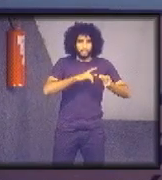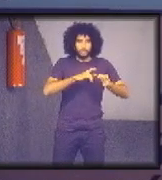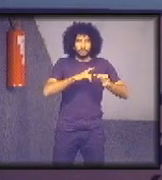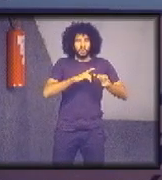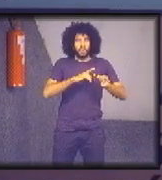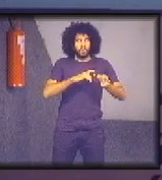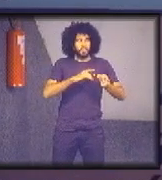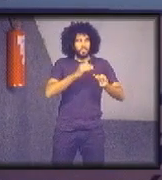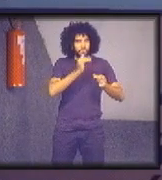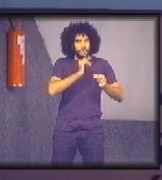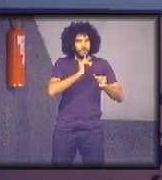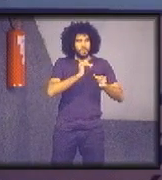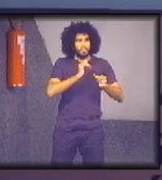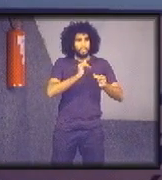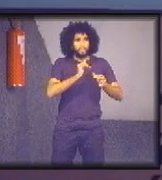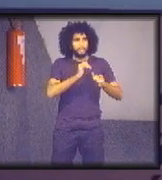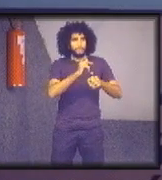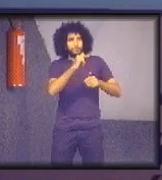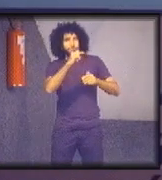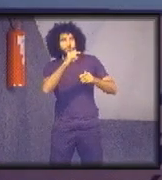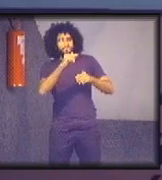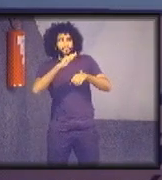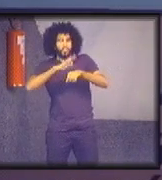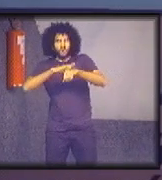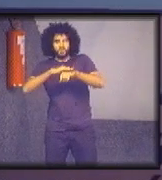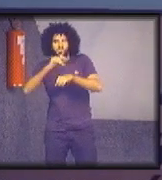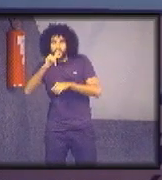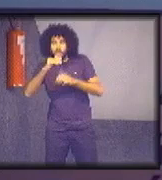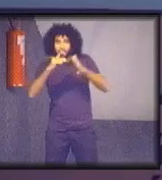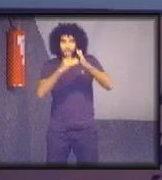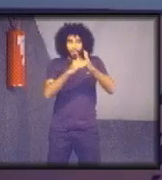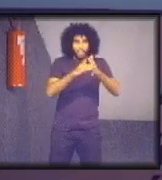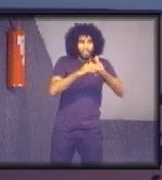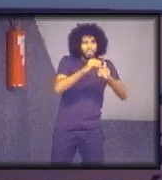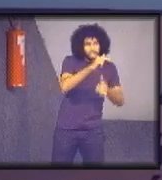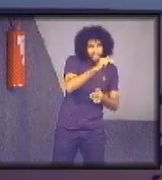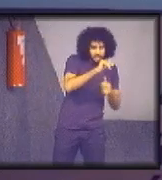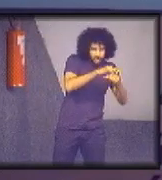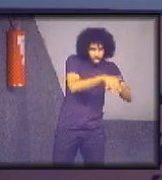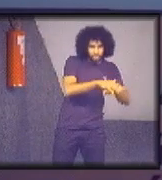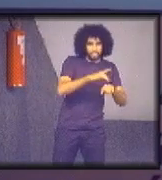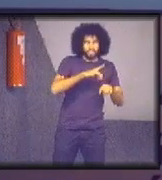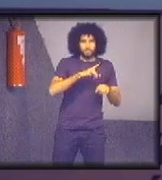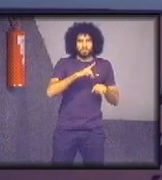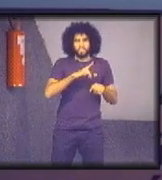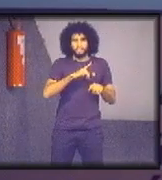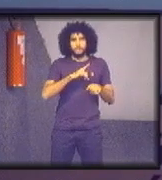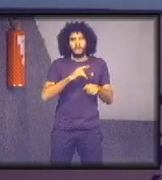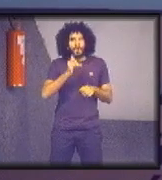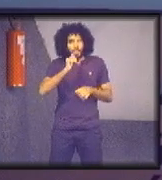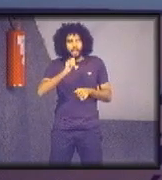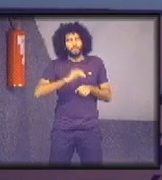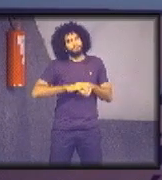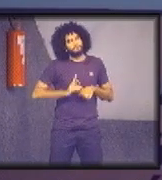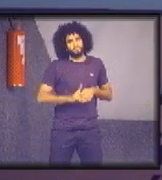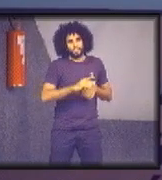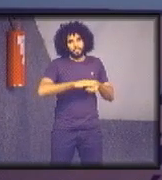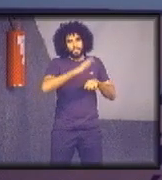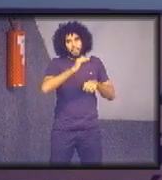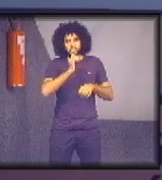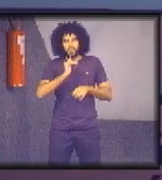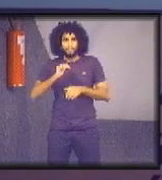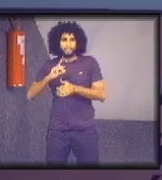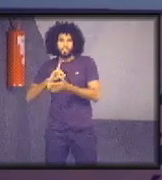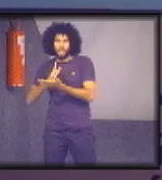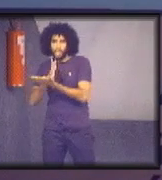que tem uma jornada de sete da manhã às sete da noite, vai ter um consumo de energia elétrica maior do que aquele que faz uma jornada de meia às